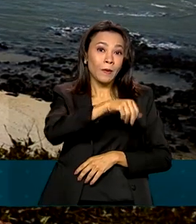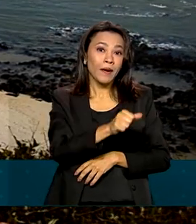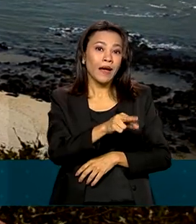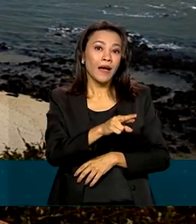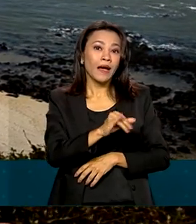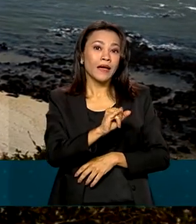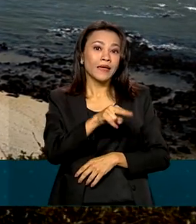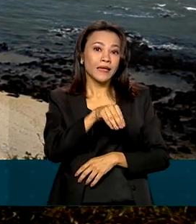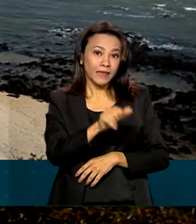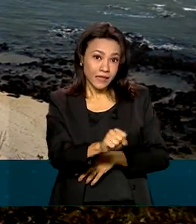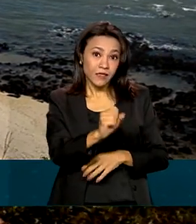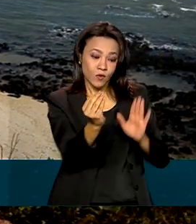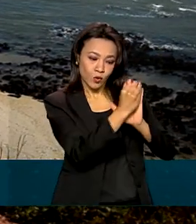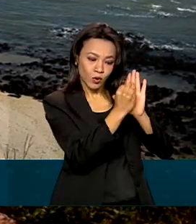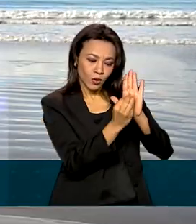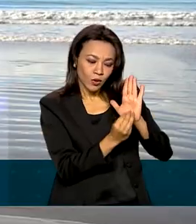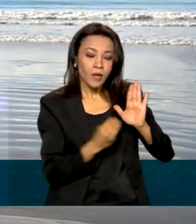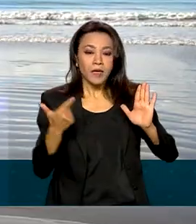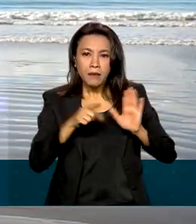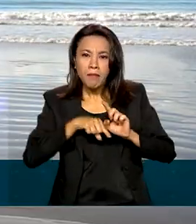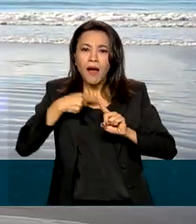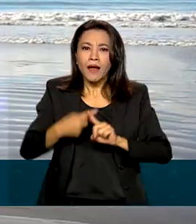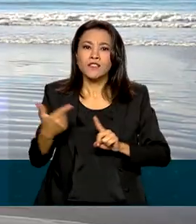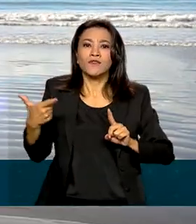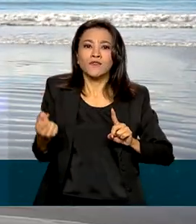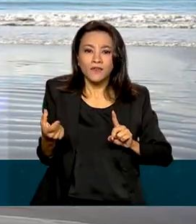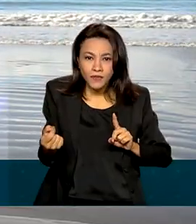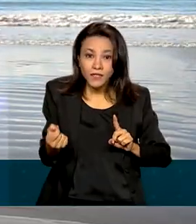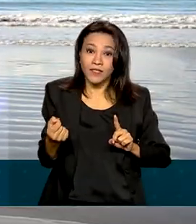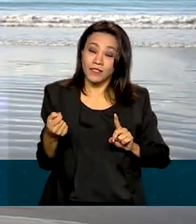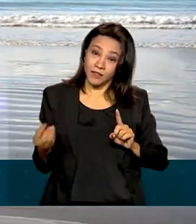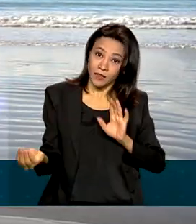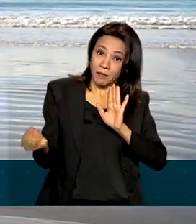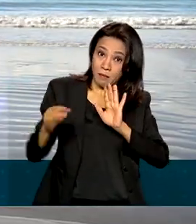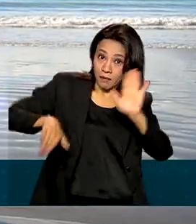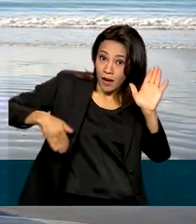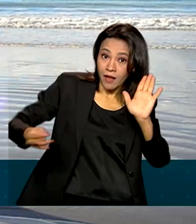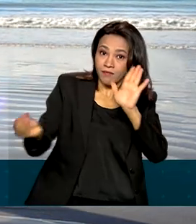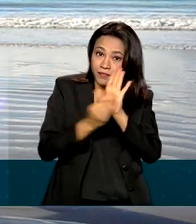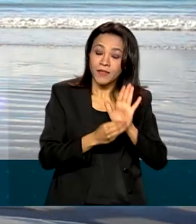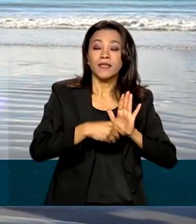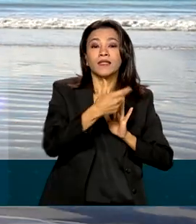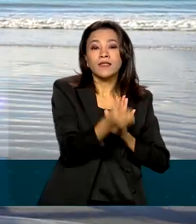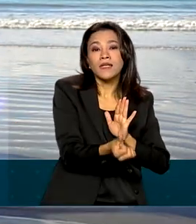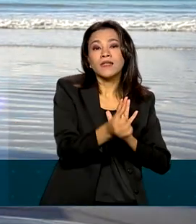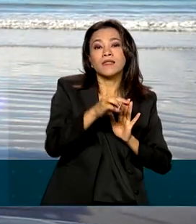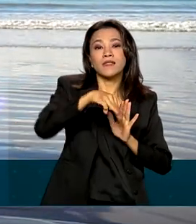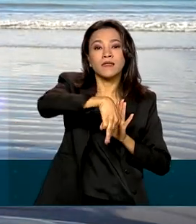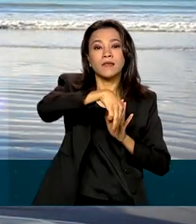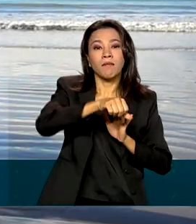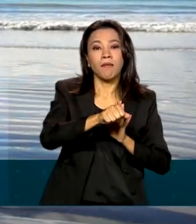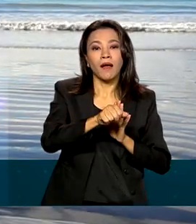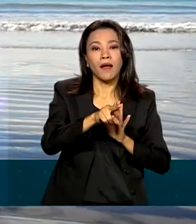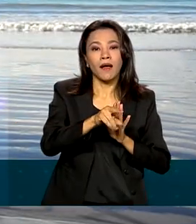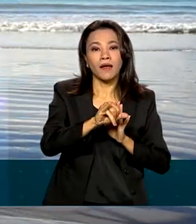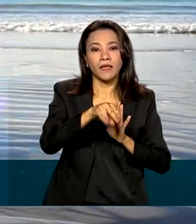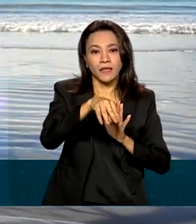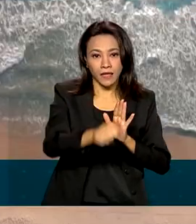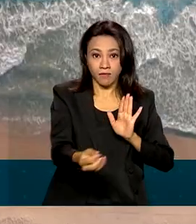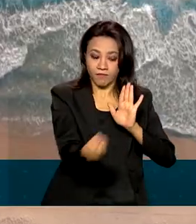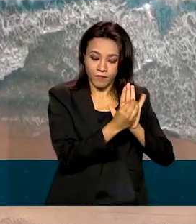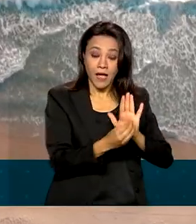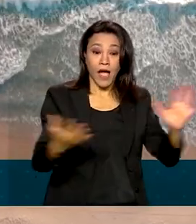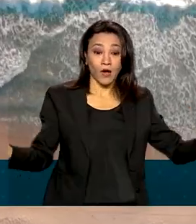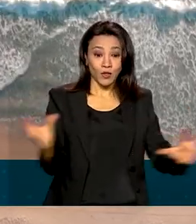da lista. E outras 20 praias e seis marinas tiveram as condecorações renovadas. Agora, no total, 29